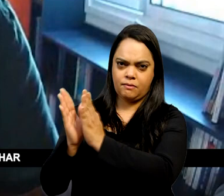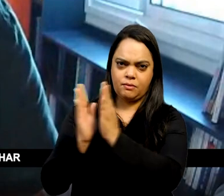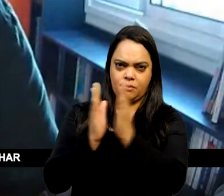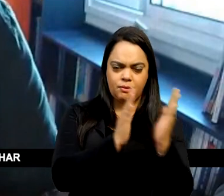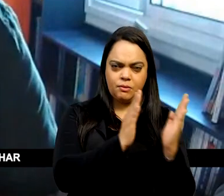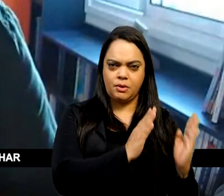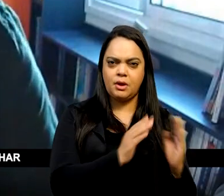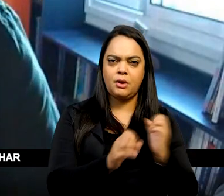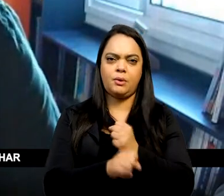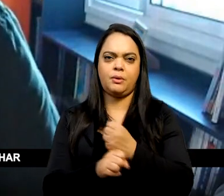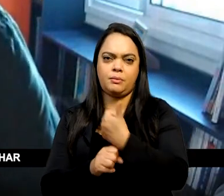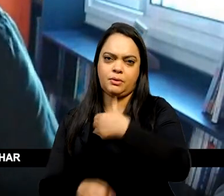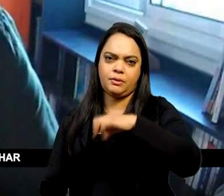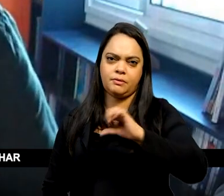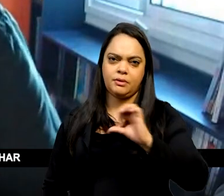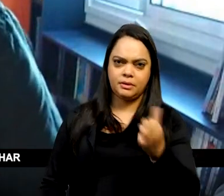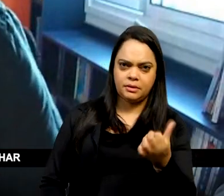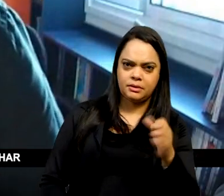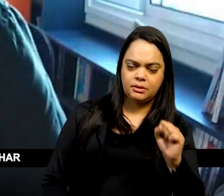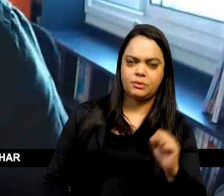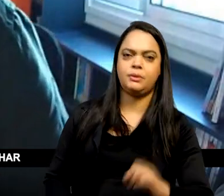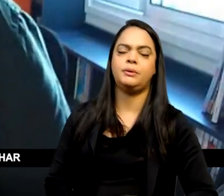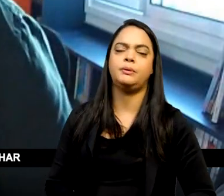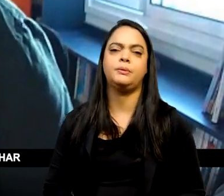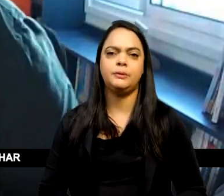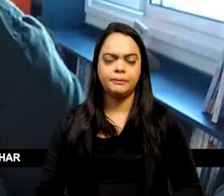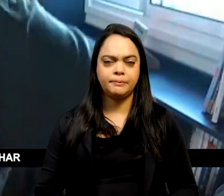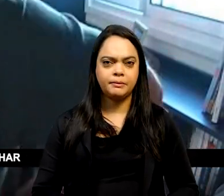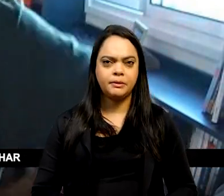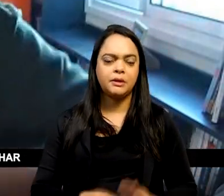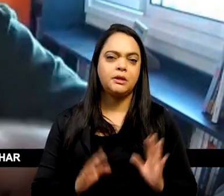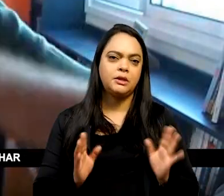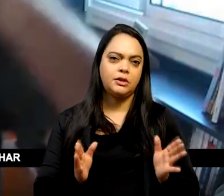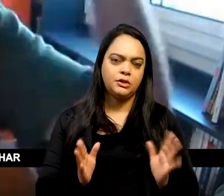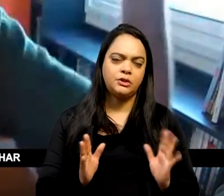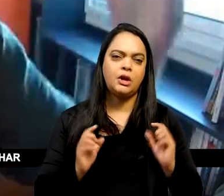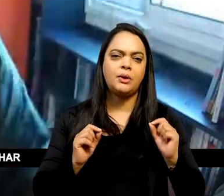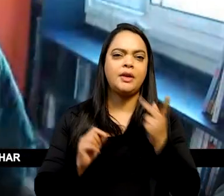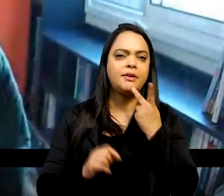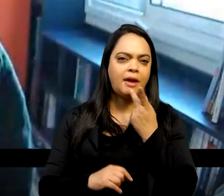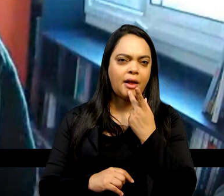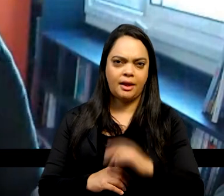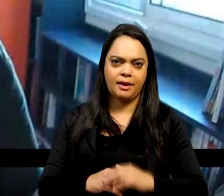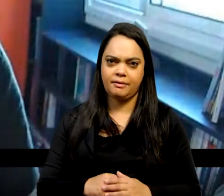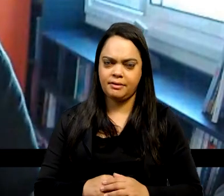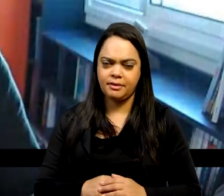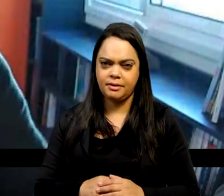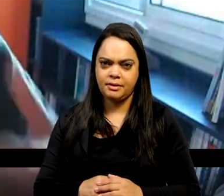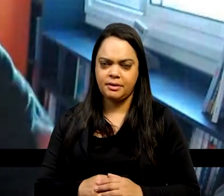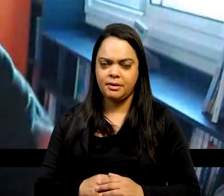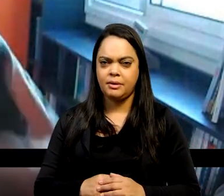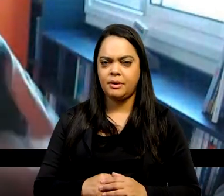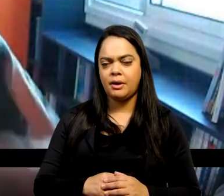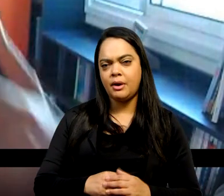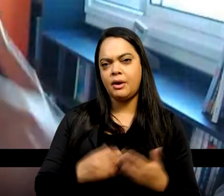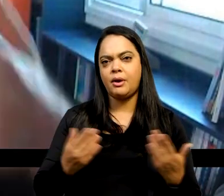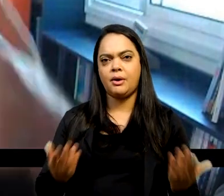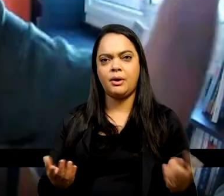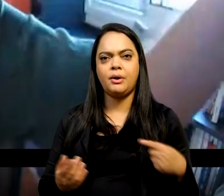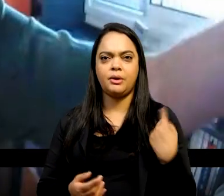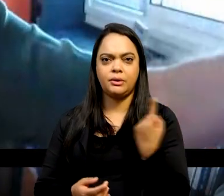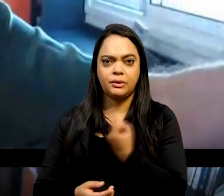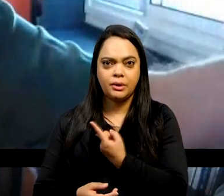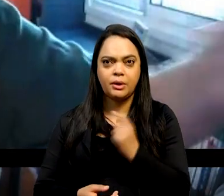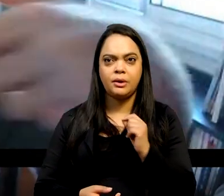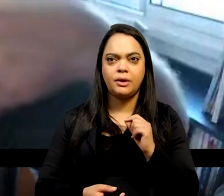Motti, em 1968. O capítulo da Emília Viotti já diz isso, quer dizer, olha, tem que olhar para o mundo, e isso graças ao Nelson